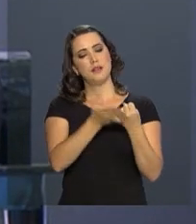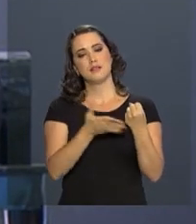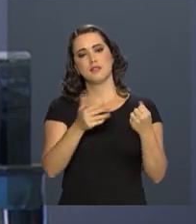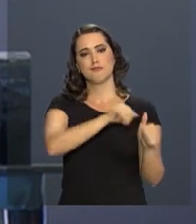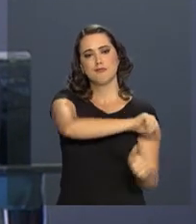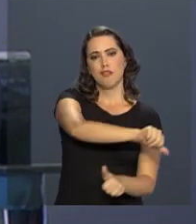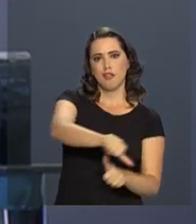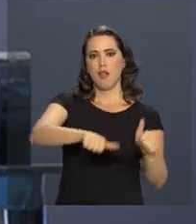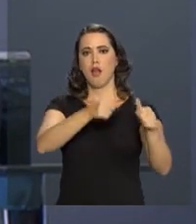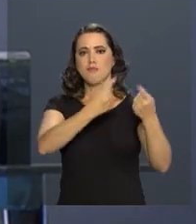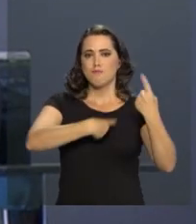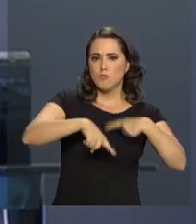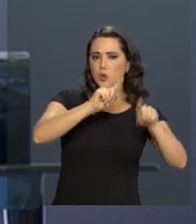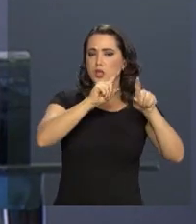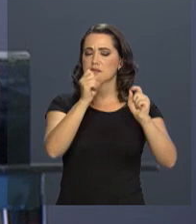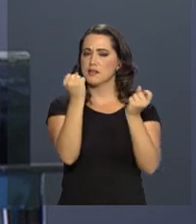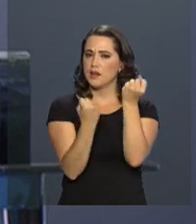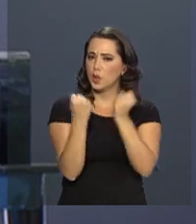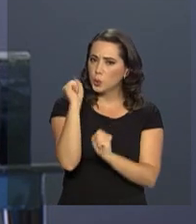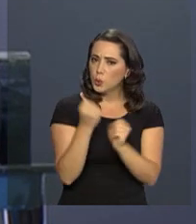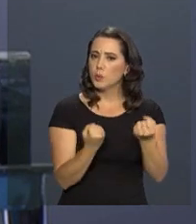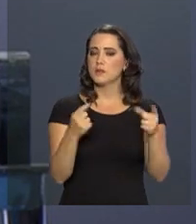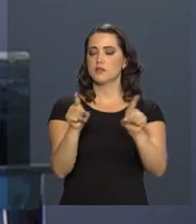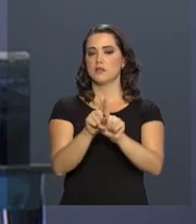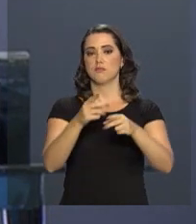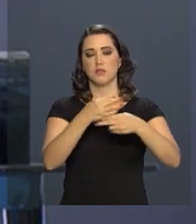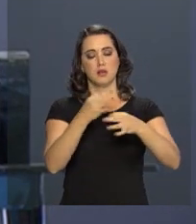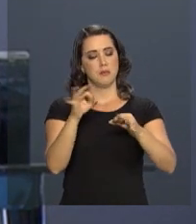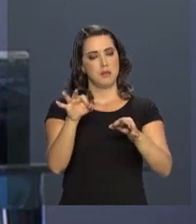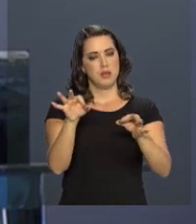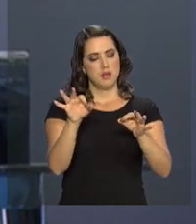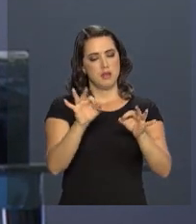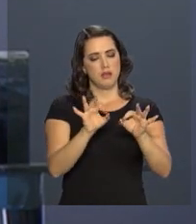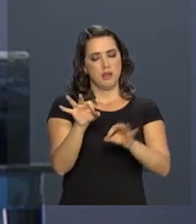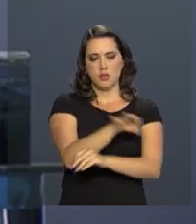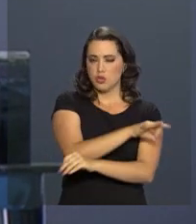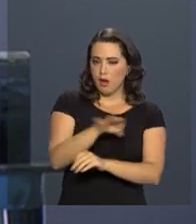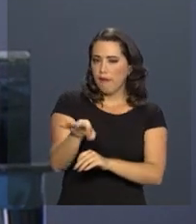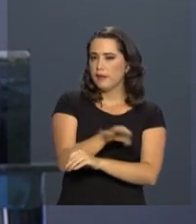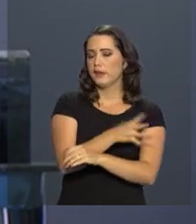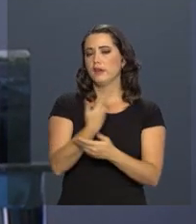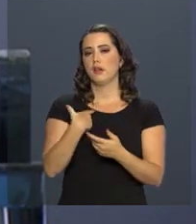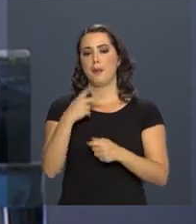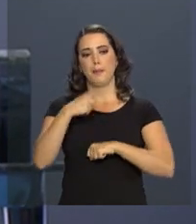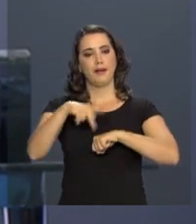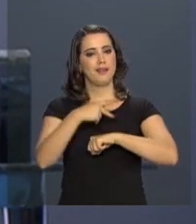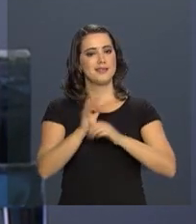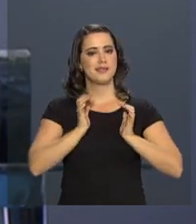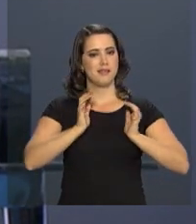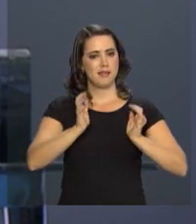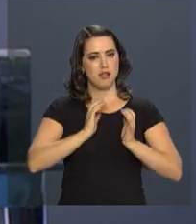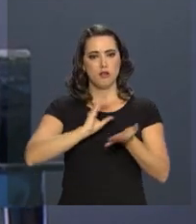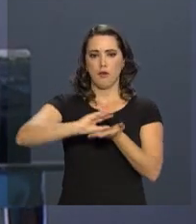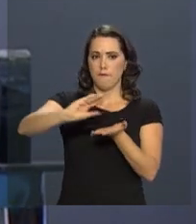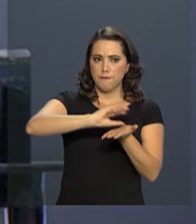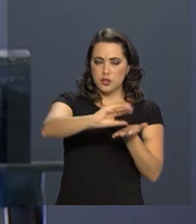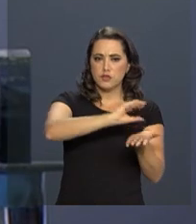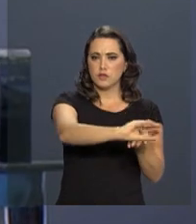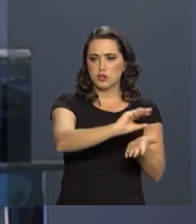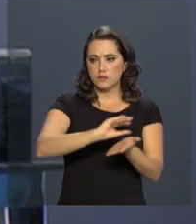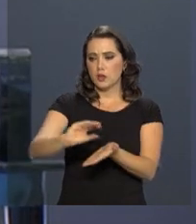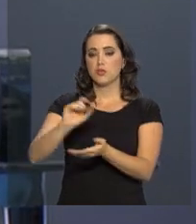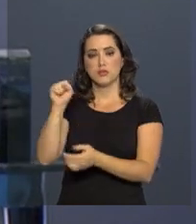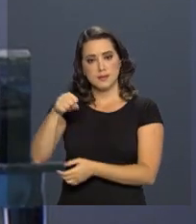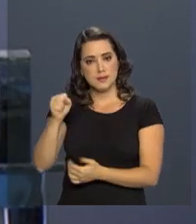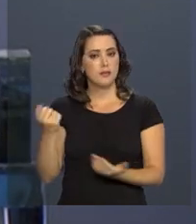revolução industrial e das engenharias. Países ricos investem maciçamente em P&D. Por isso,